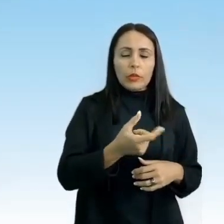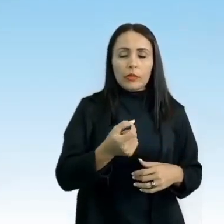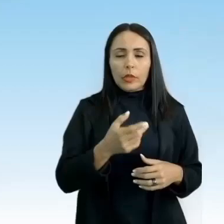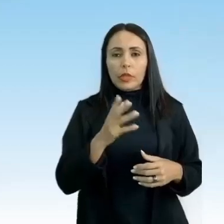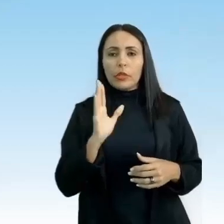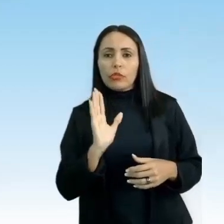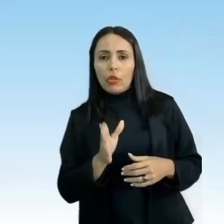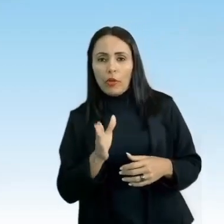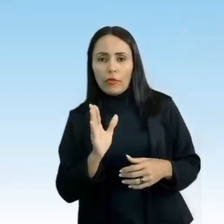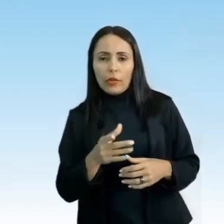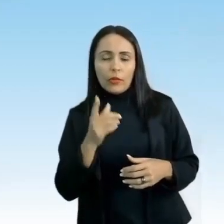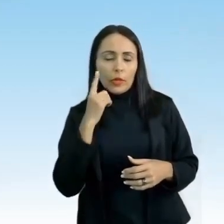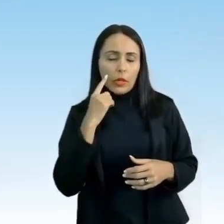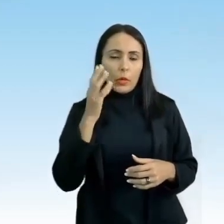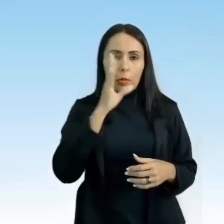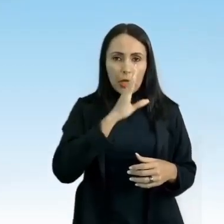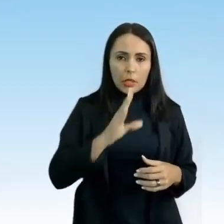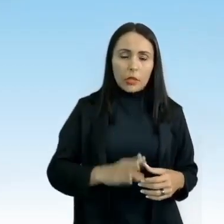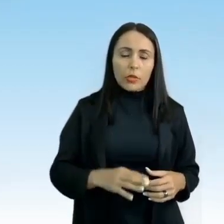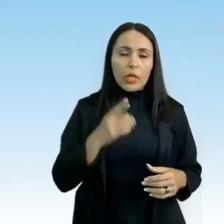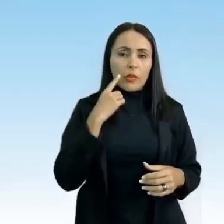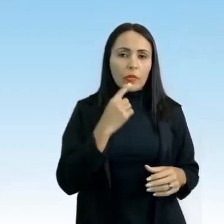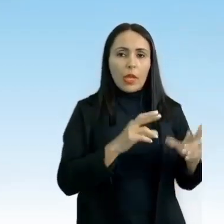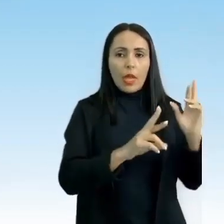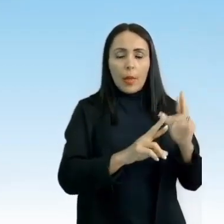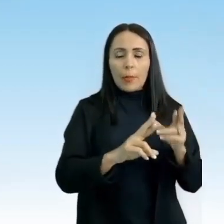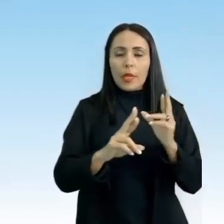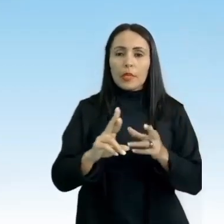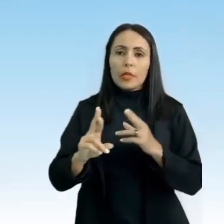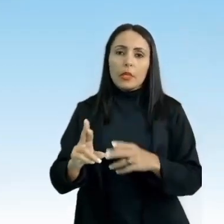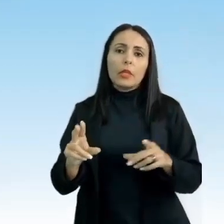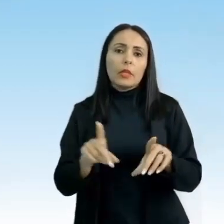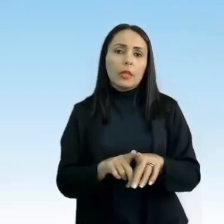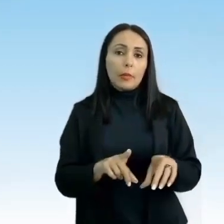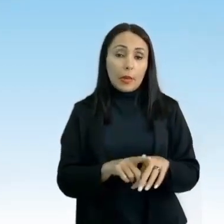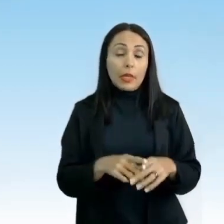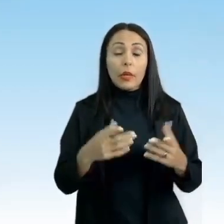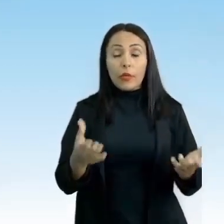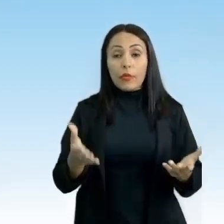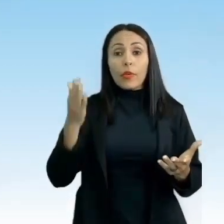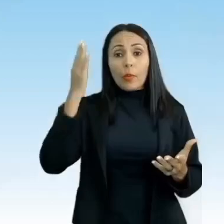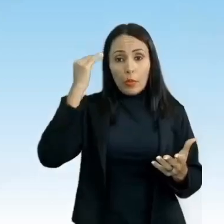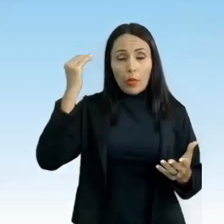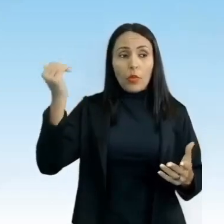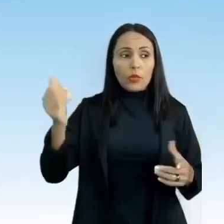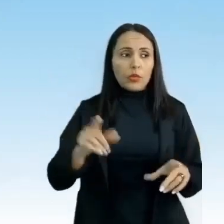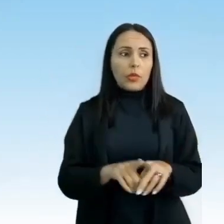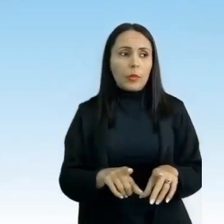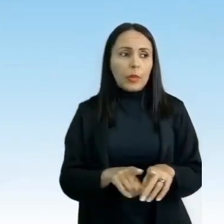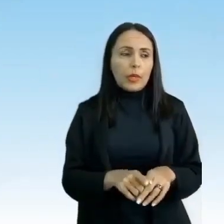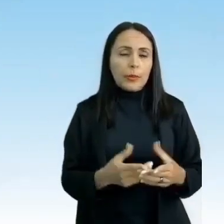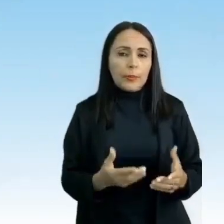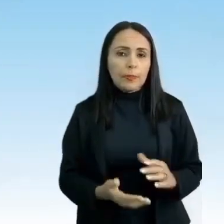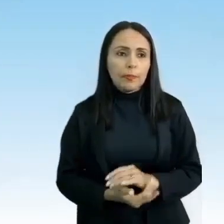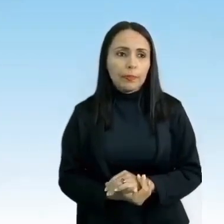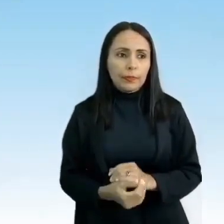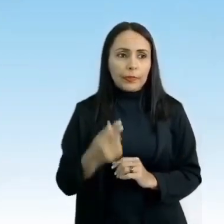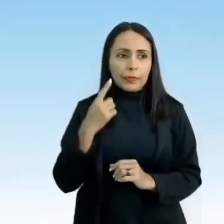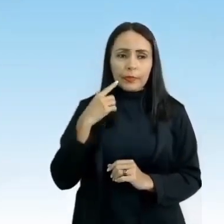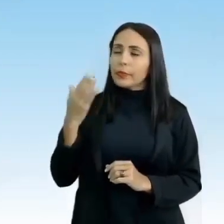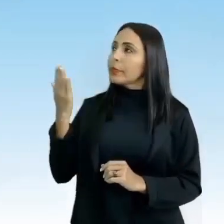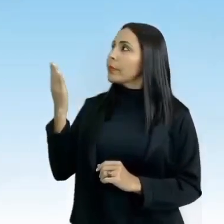todo mundo já viu. E o Brasil teve representantes medalhistas. O skate está muito famoso. Através de quem? Quem conhece essa daí?